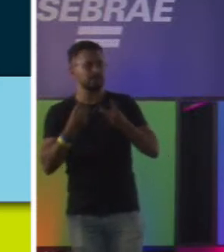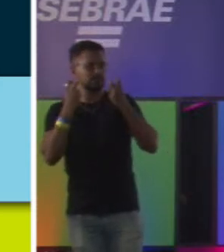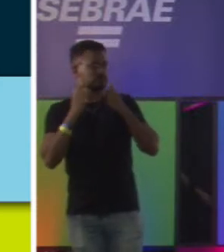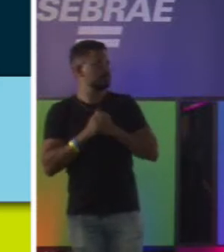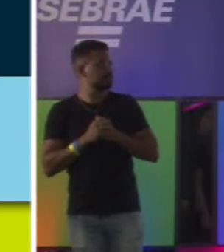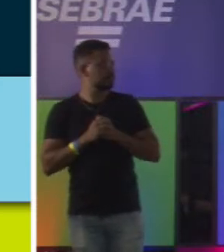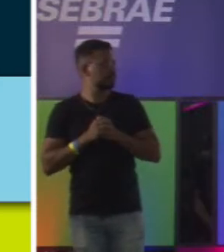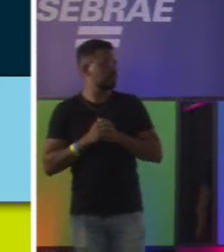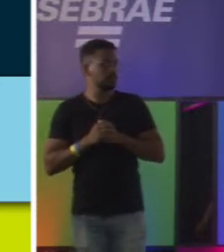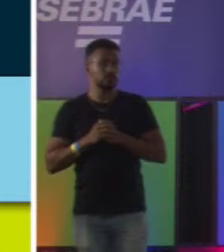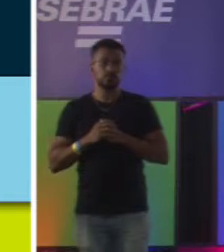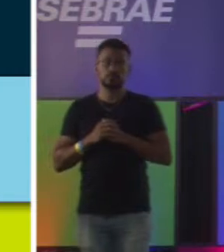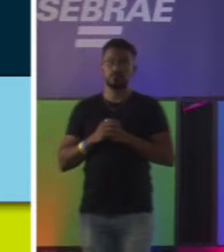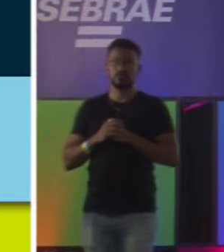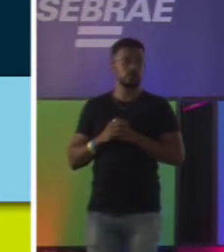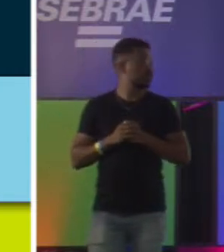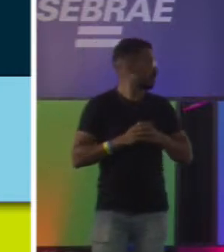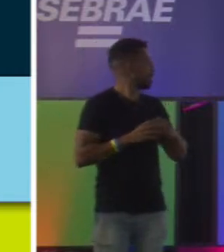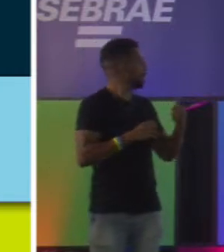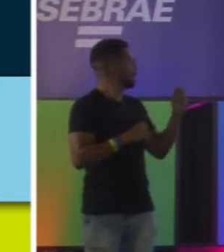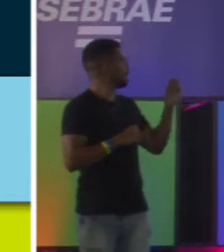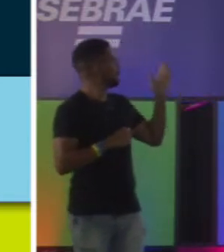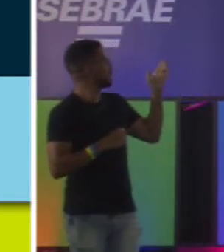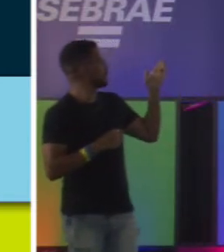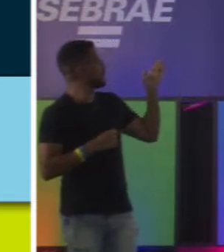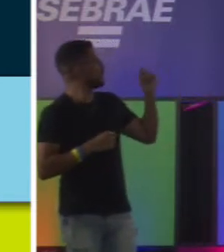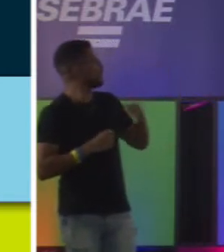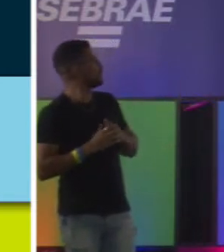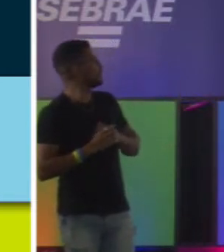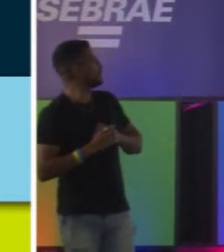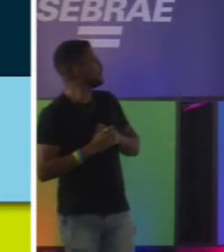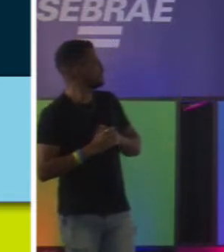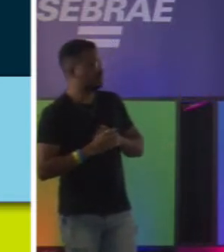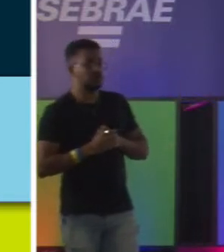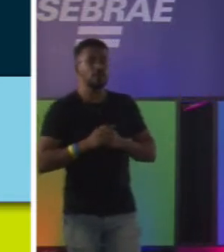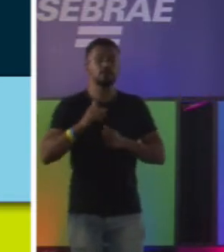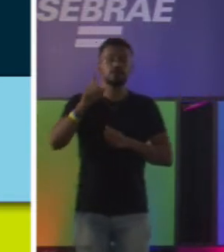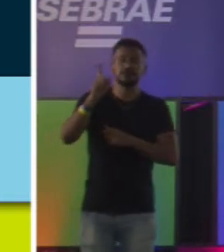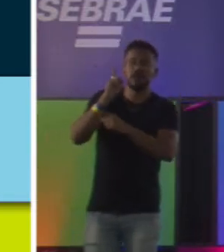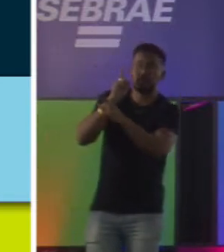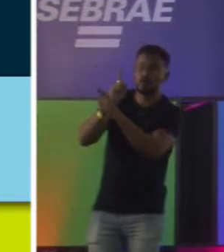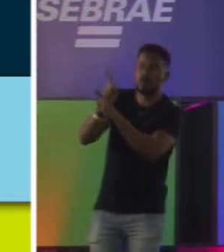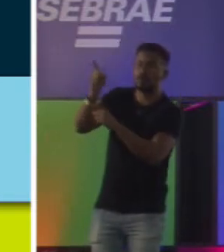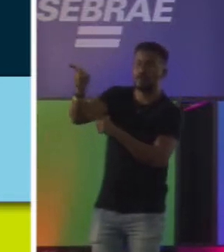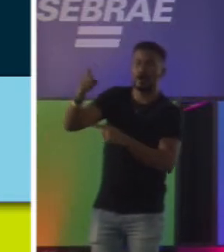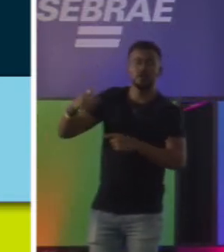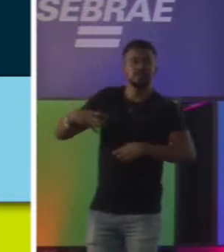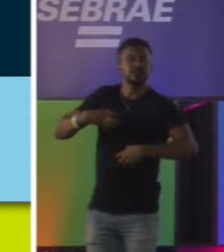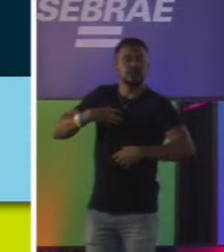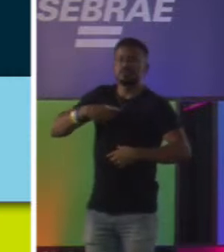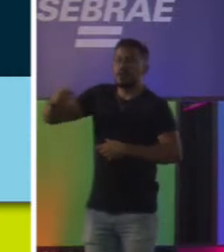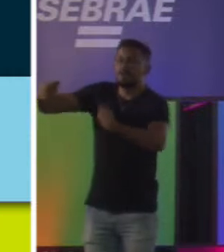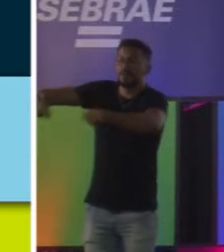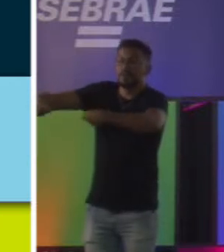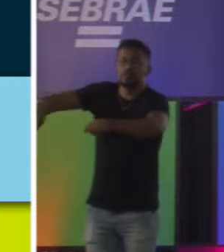para todo mundo que vê isso, é esse o caminho aqui que falam, né? Descobre uma dor, cria uma MVP, peça MVP.